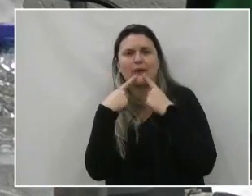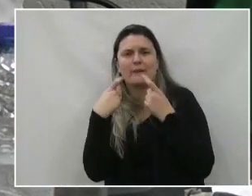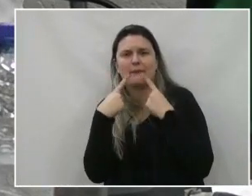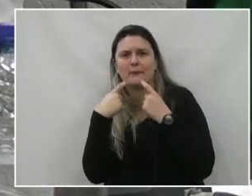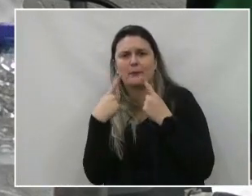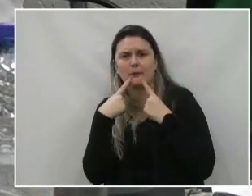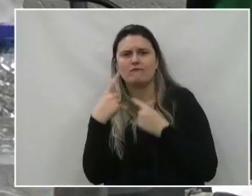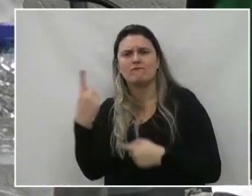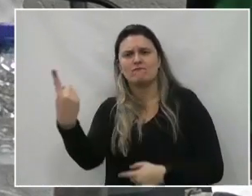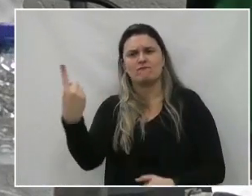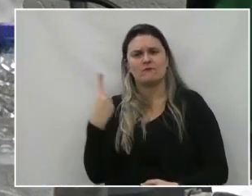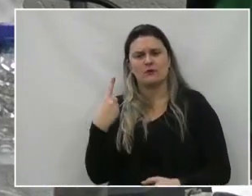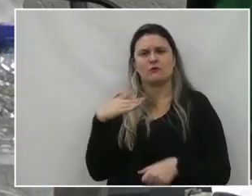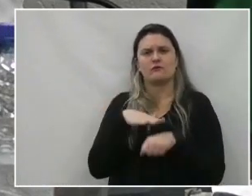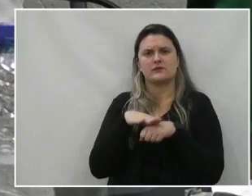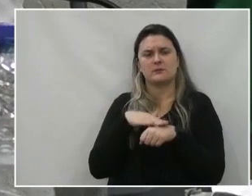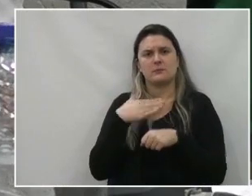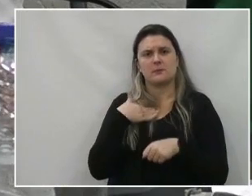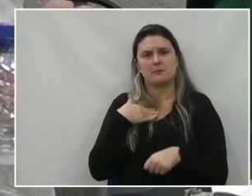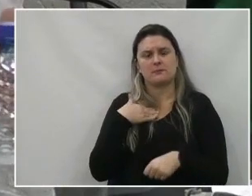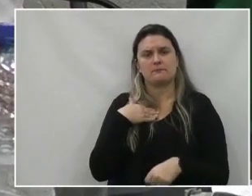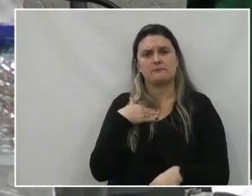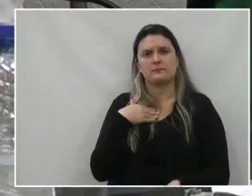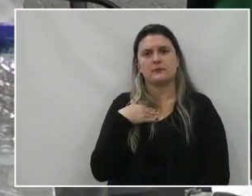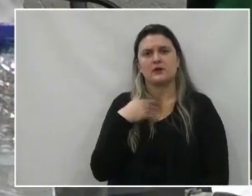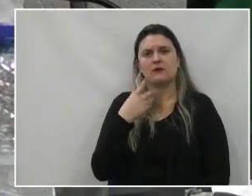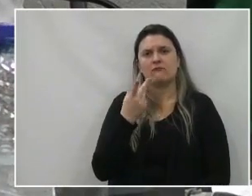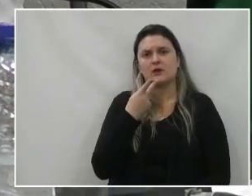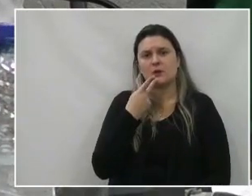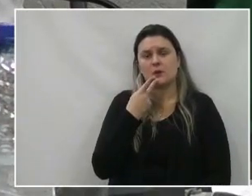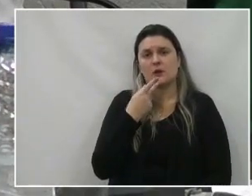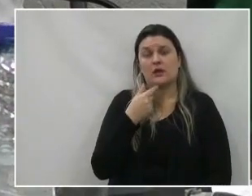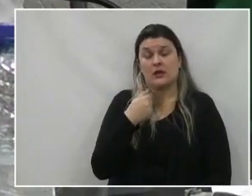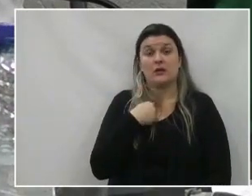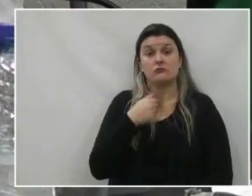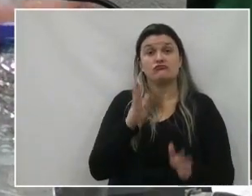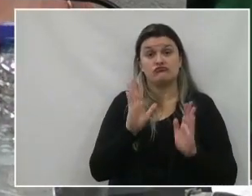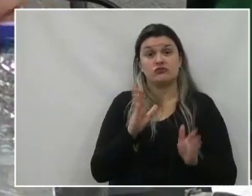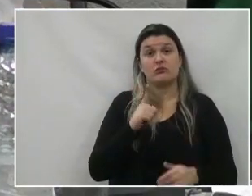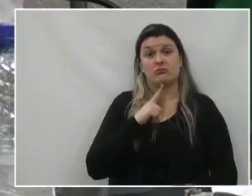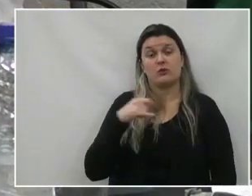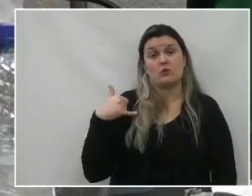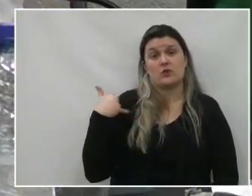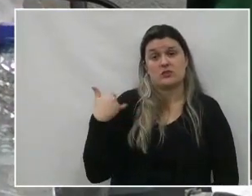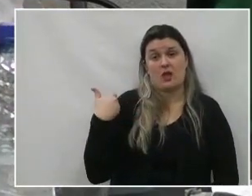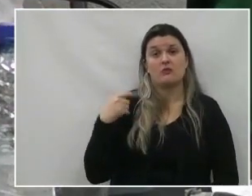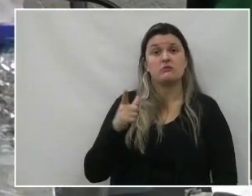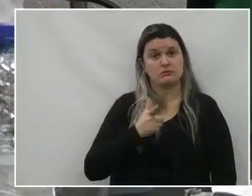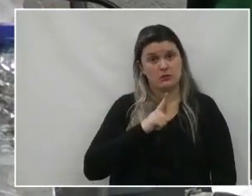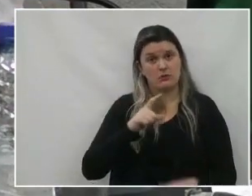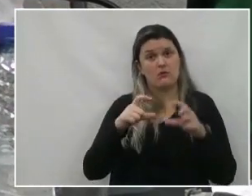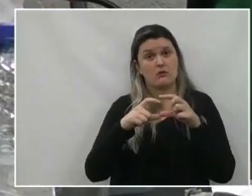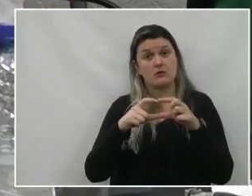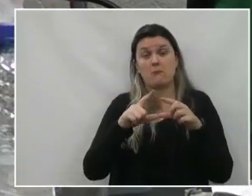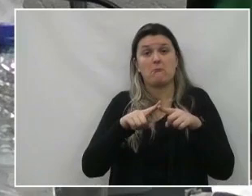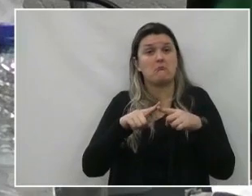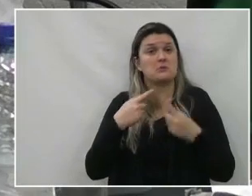falou que ela tem a idade já e tem o cartão e não está podendo usar,